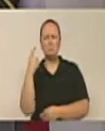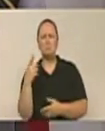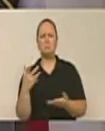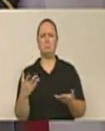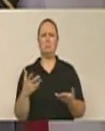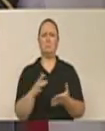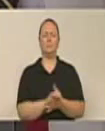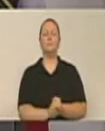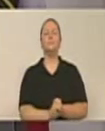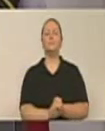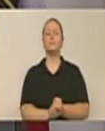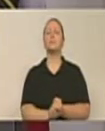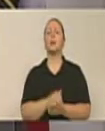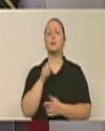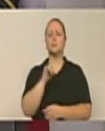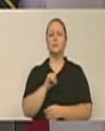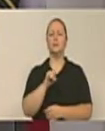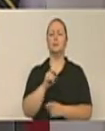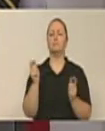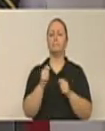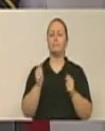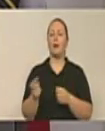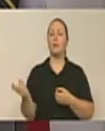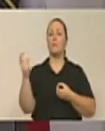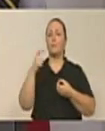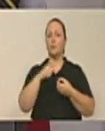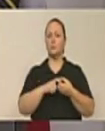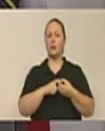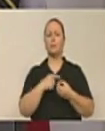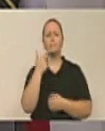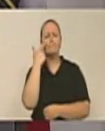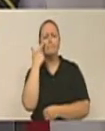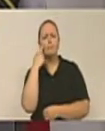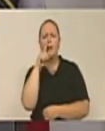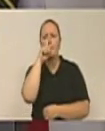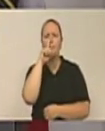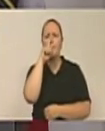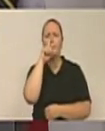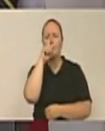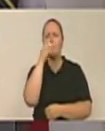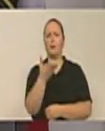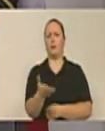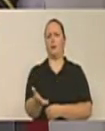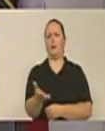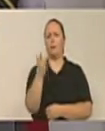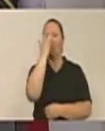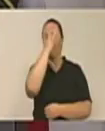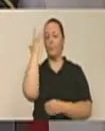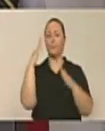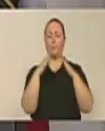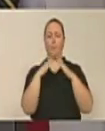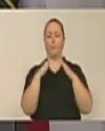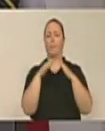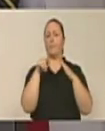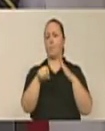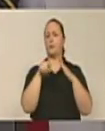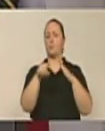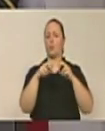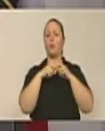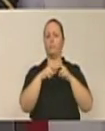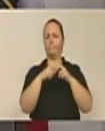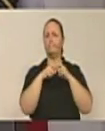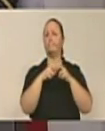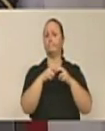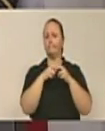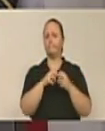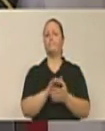pudesse voltar um pouquinho, a gente pode perceber o risco que oferece aos moradores, ao transporte público, inclusive,